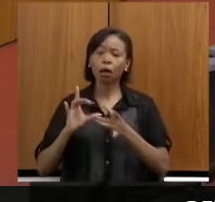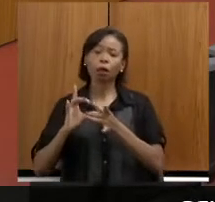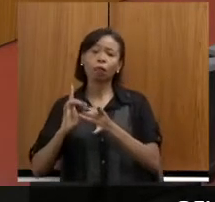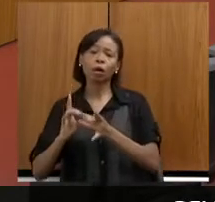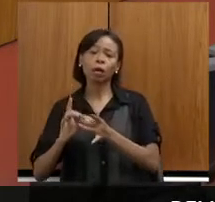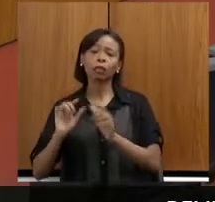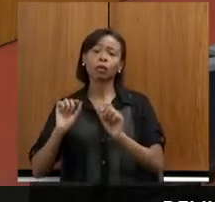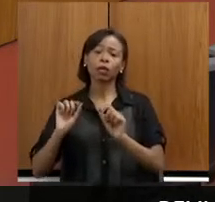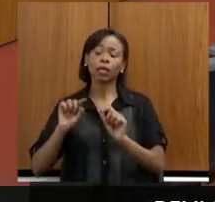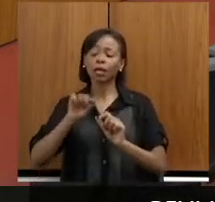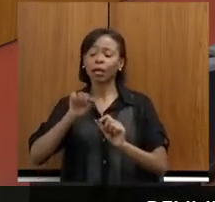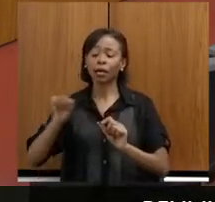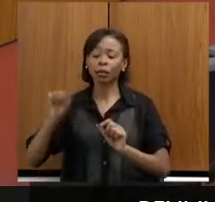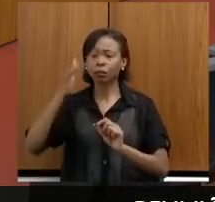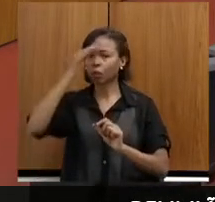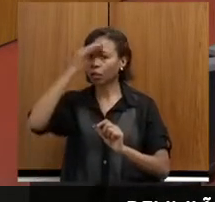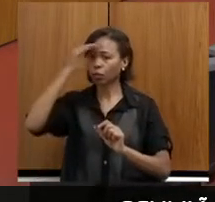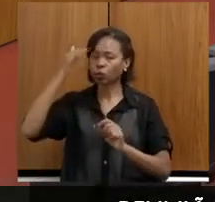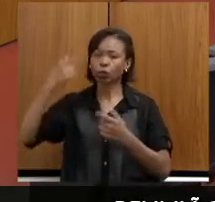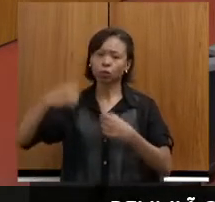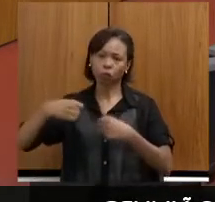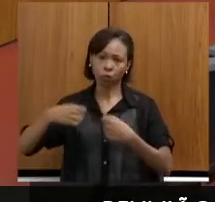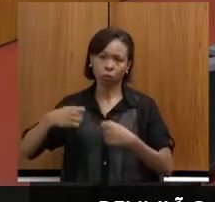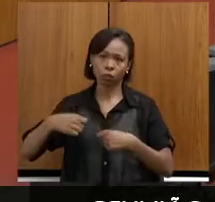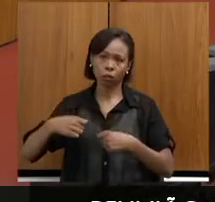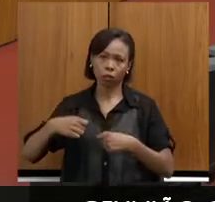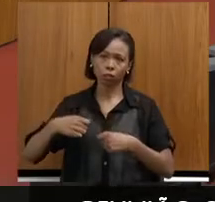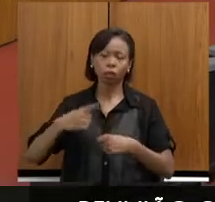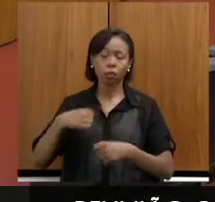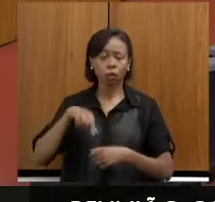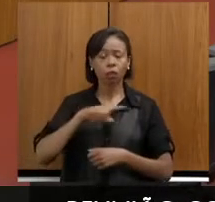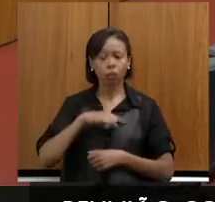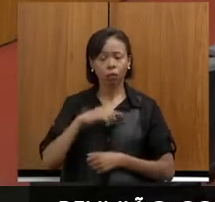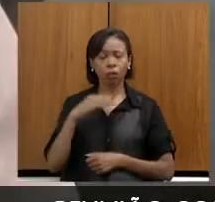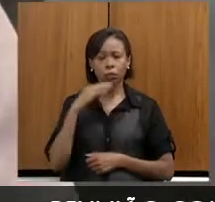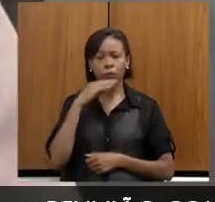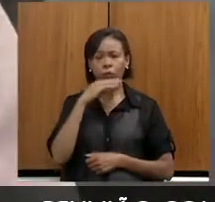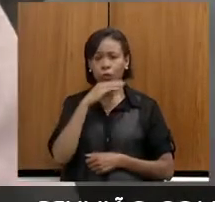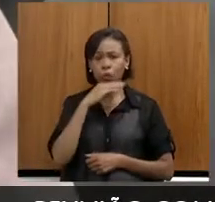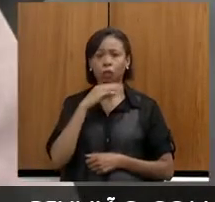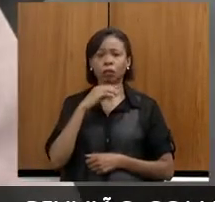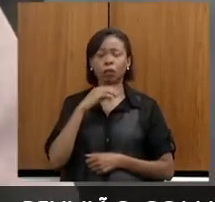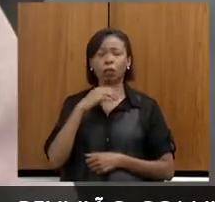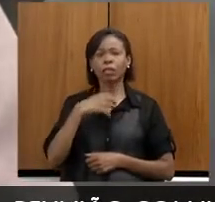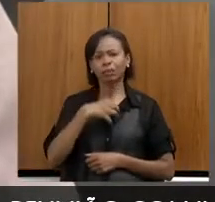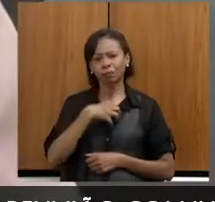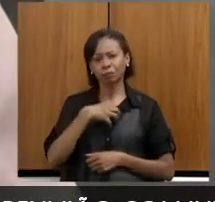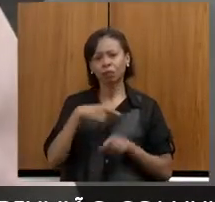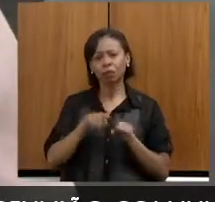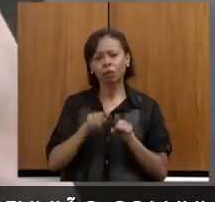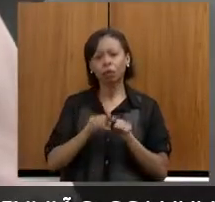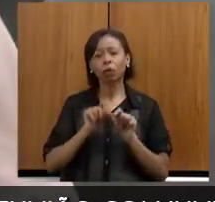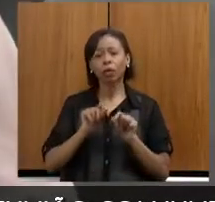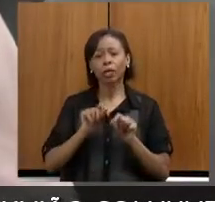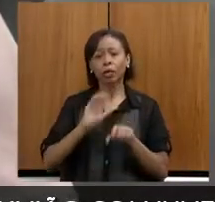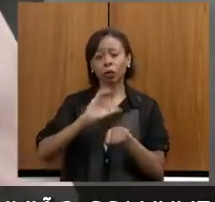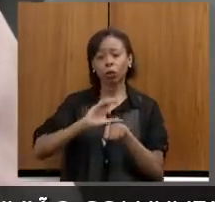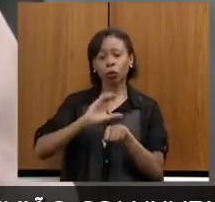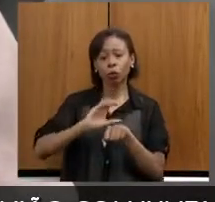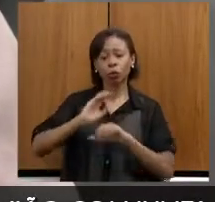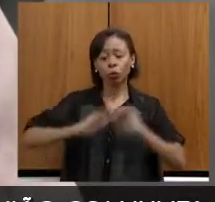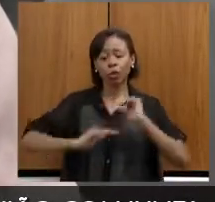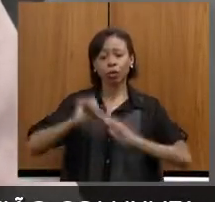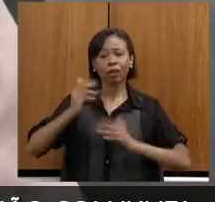as pessoas que precisam. E o que a gente vem sentindo é qualificação profissional. Às vezes, a gente tem